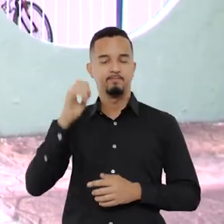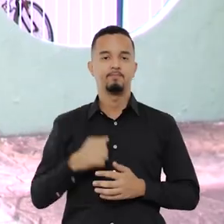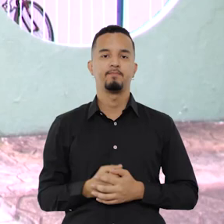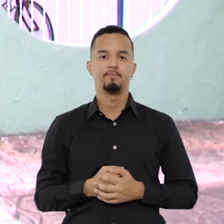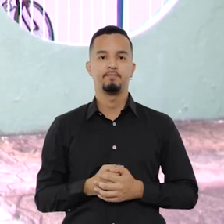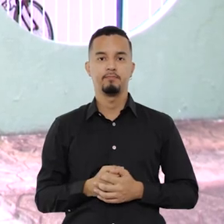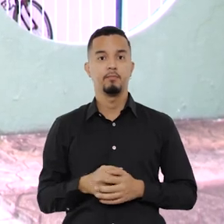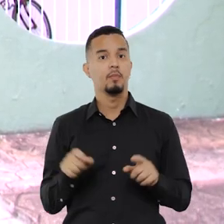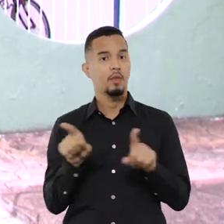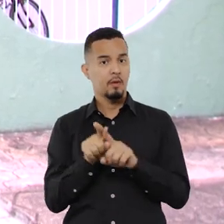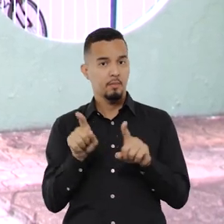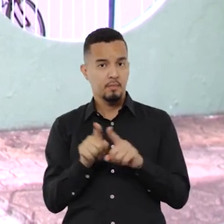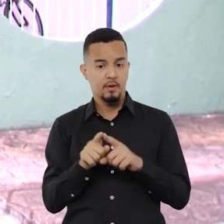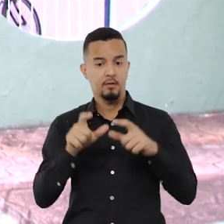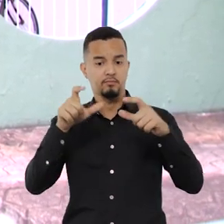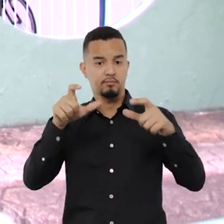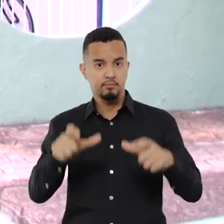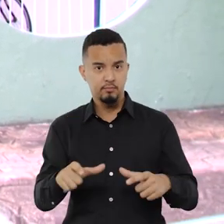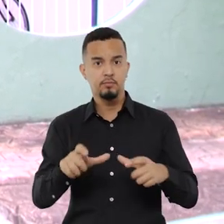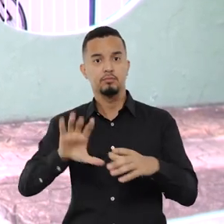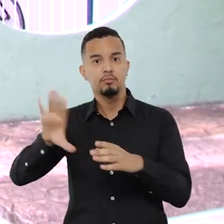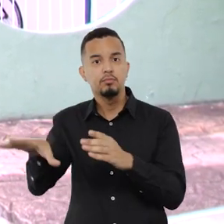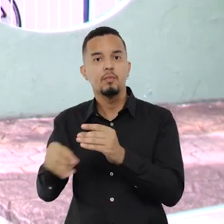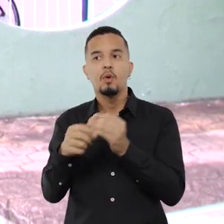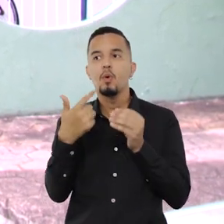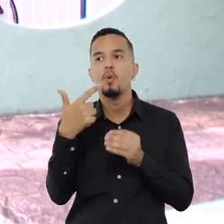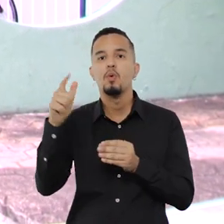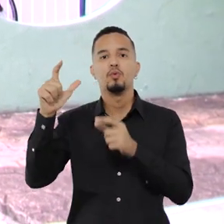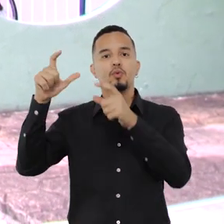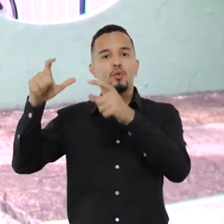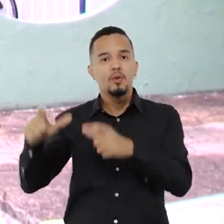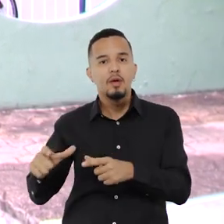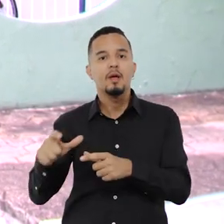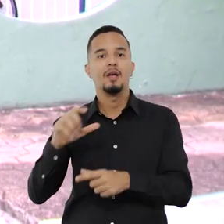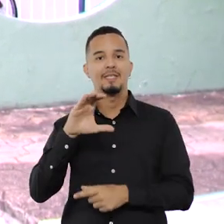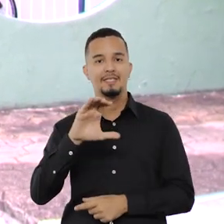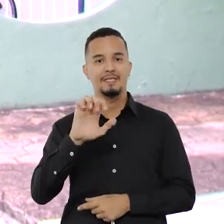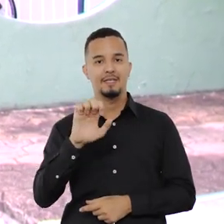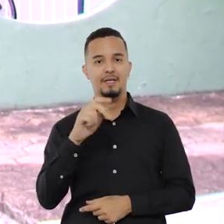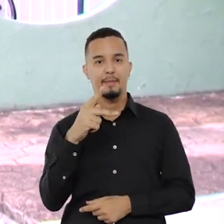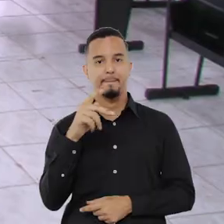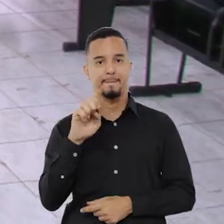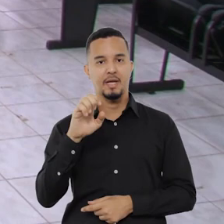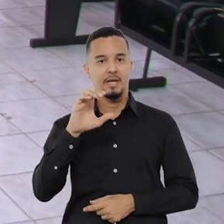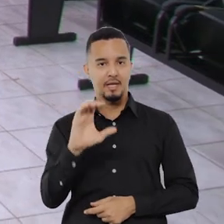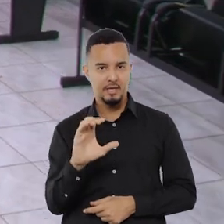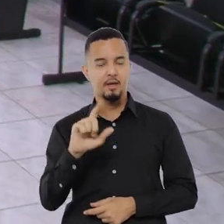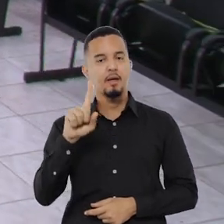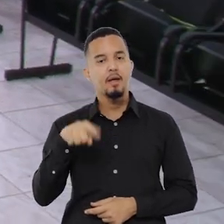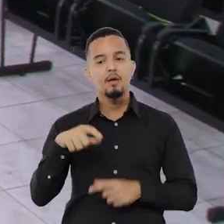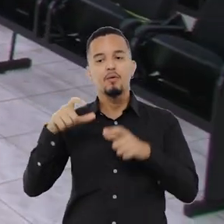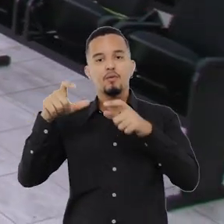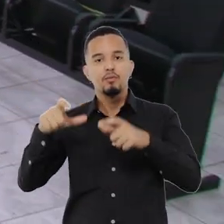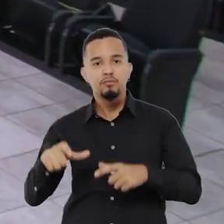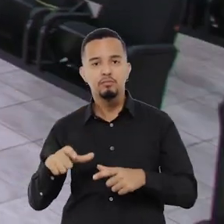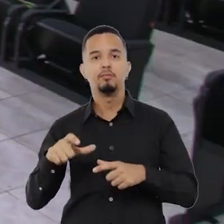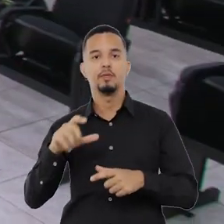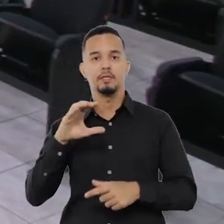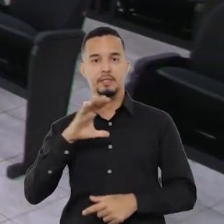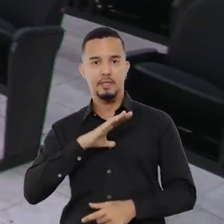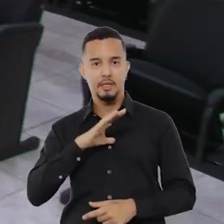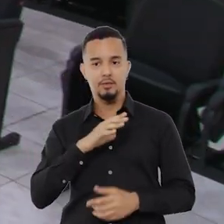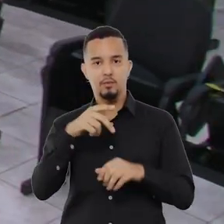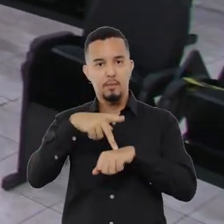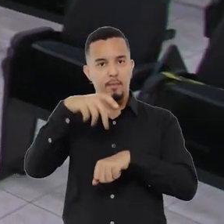Além do espaço do campus, a UFT de Porto Nacional conta com o CPEC, Centro de Pós-Graduação,